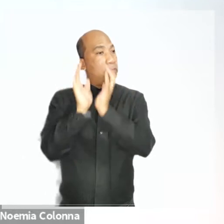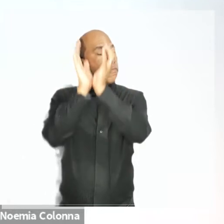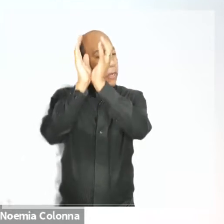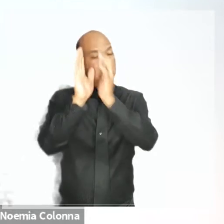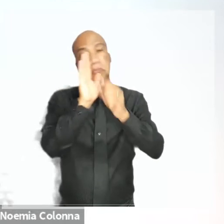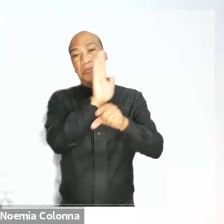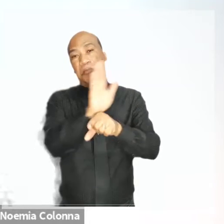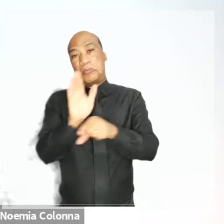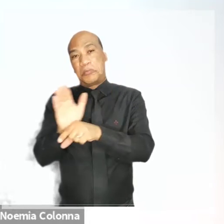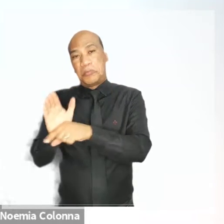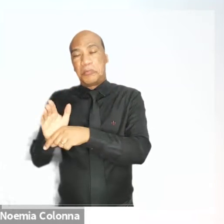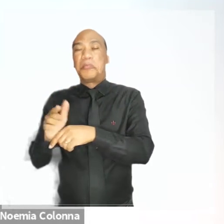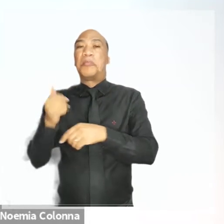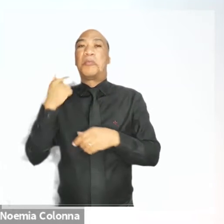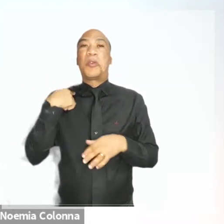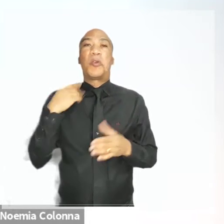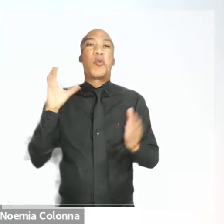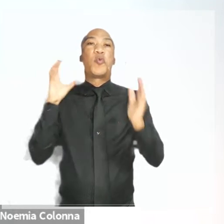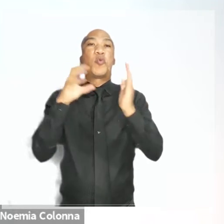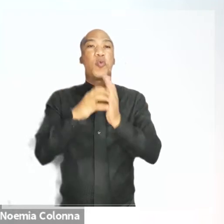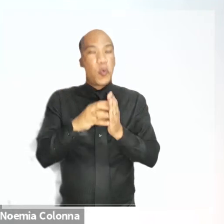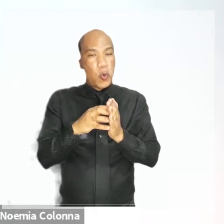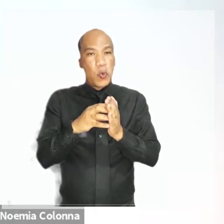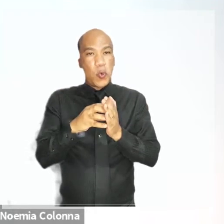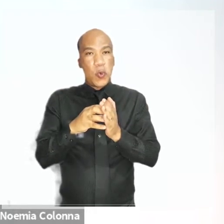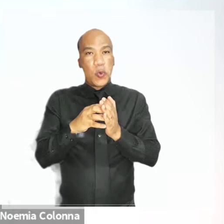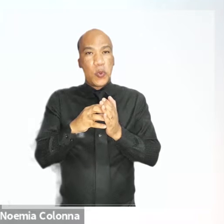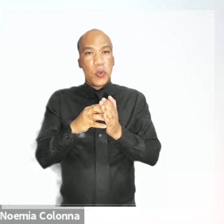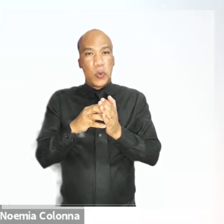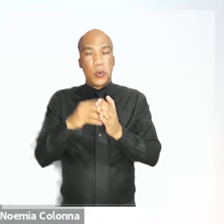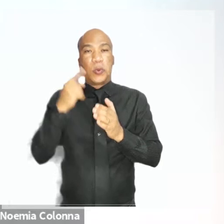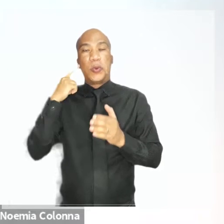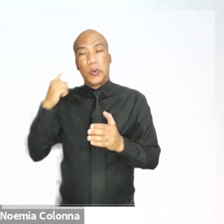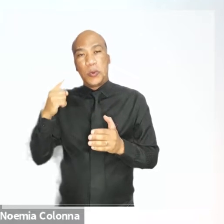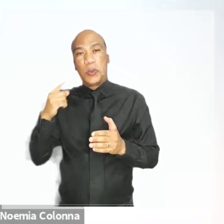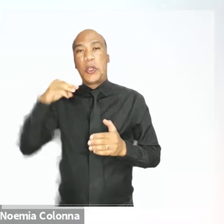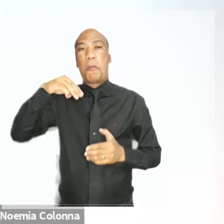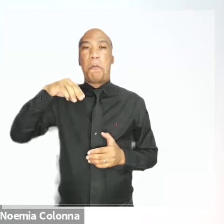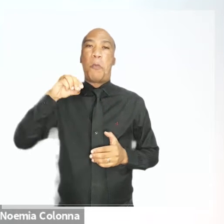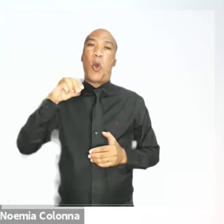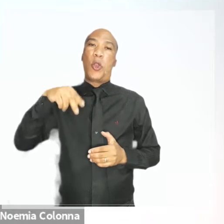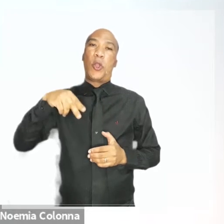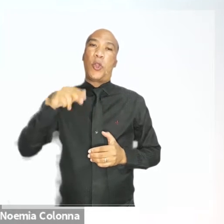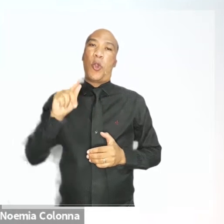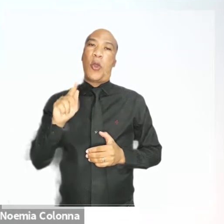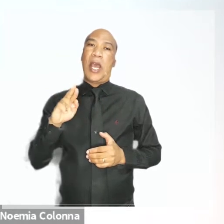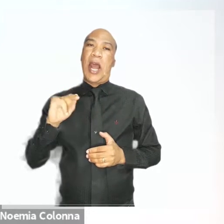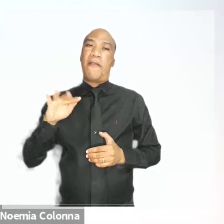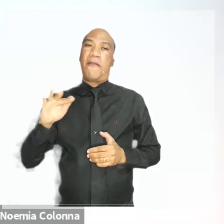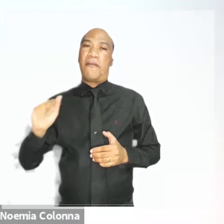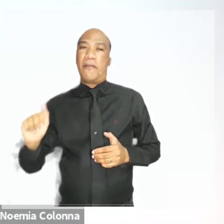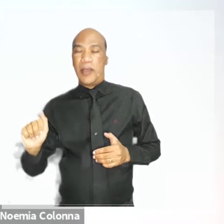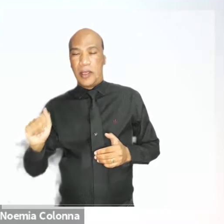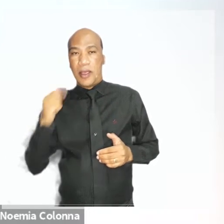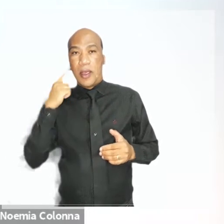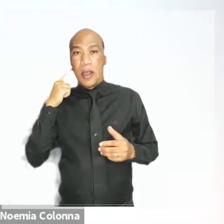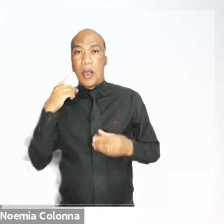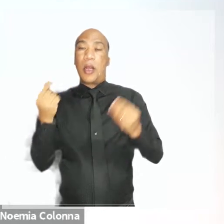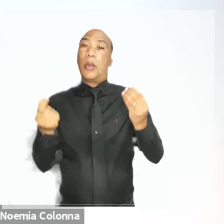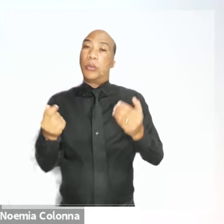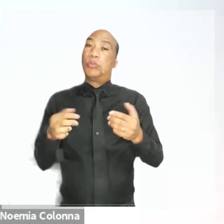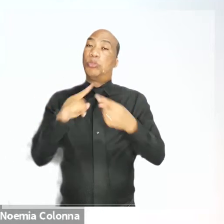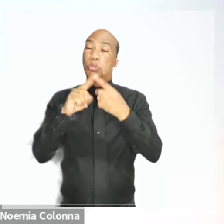concurso de monografias. Para quem não sabe a AMB e a Magis fomentam a educação, a pesquisa e a extensão